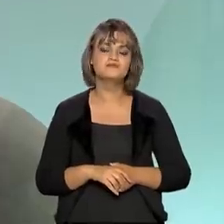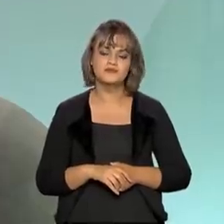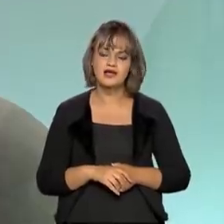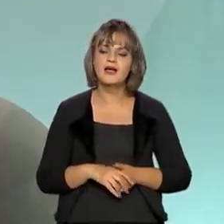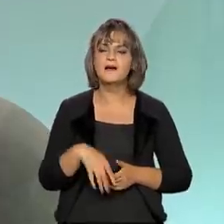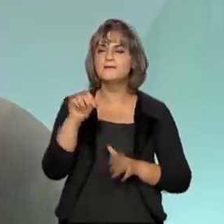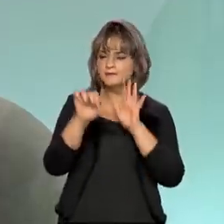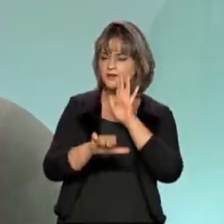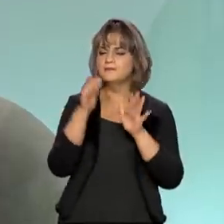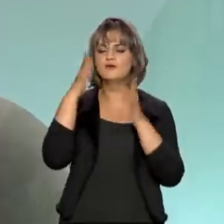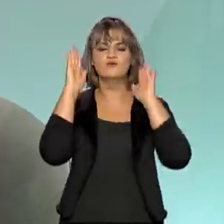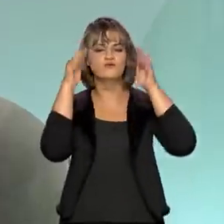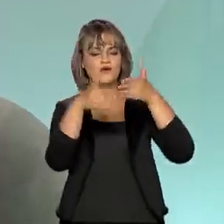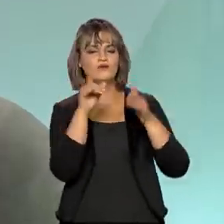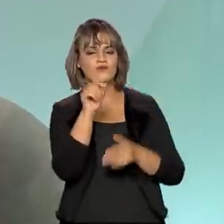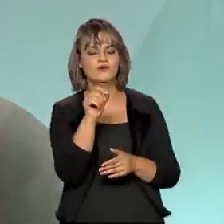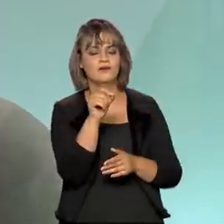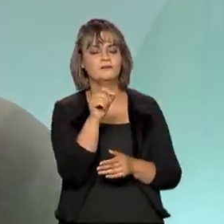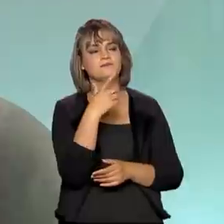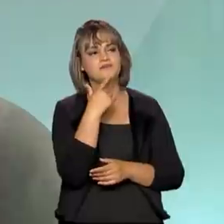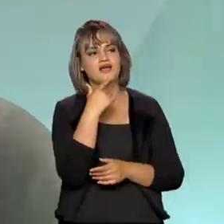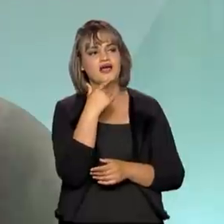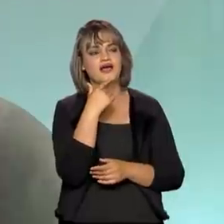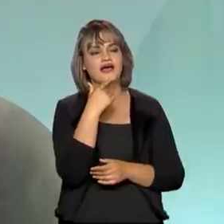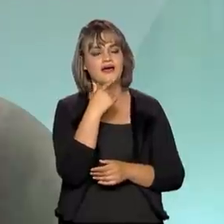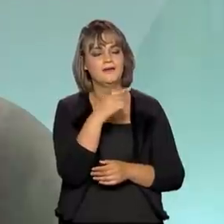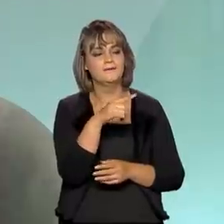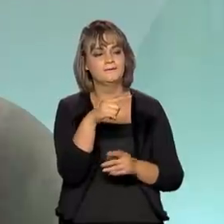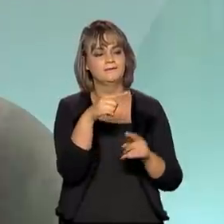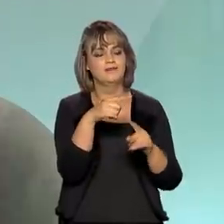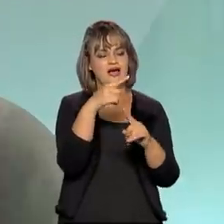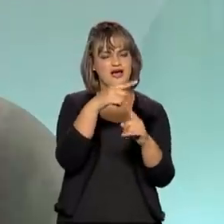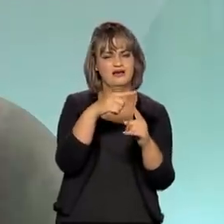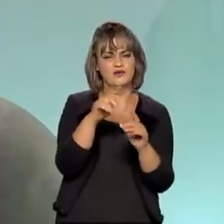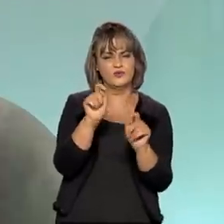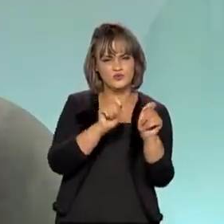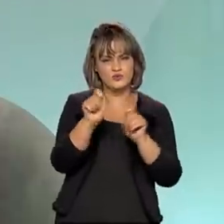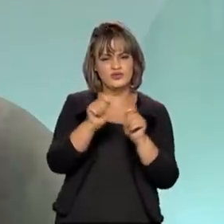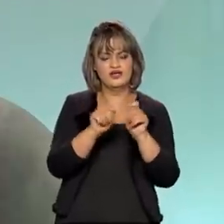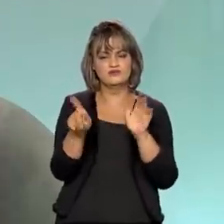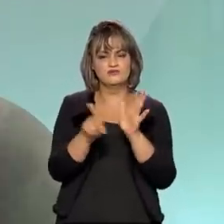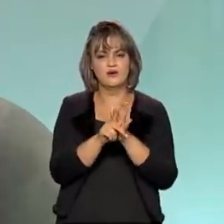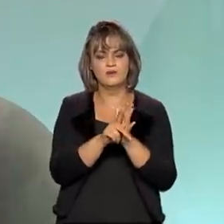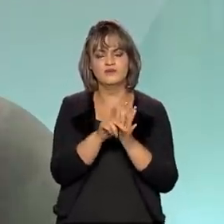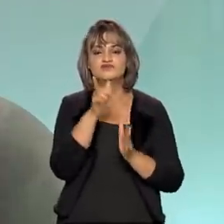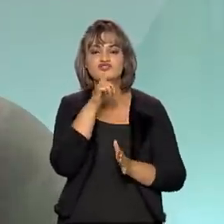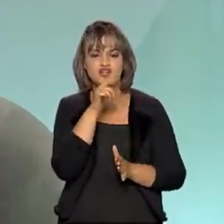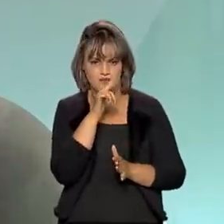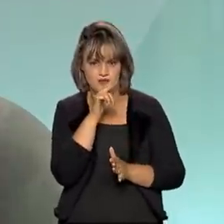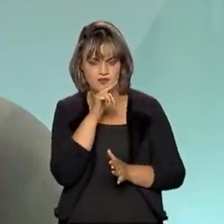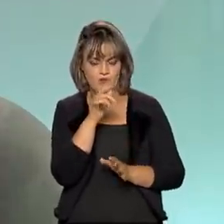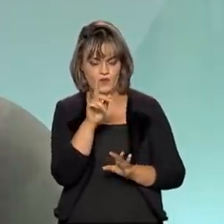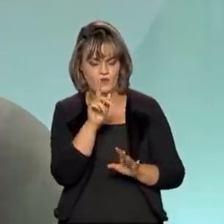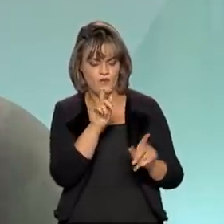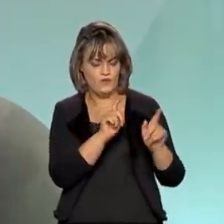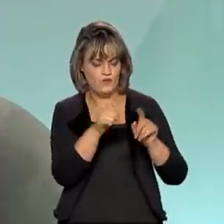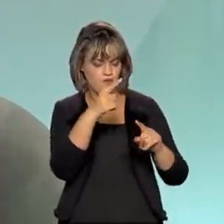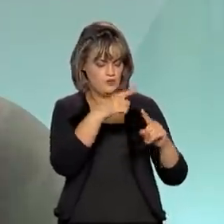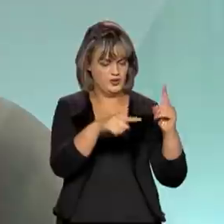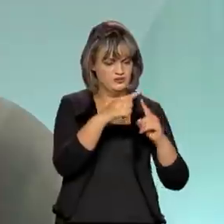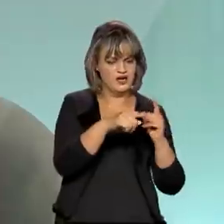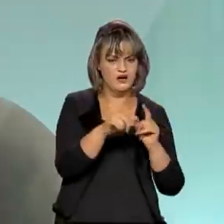momento, o foco foi nas restrições hidráulicas. A pergunta que nós queríamos responder